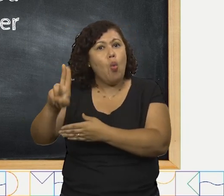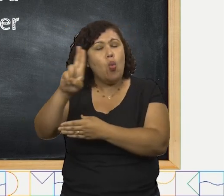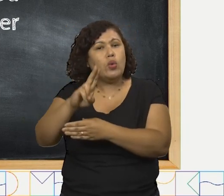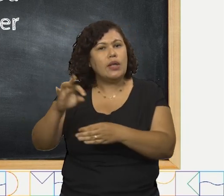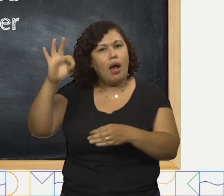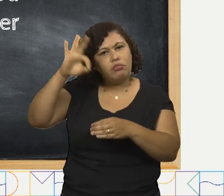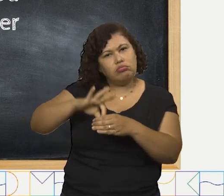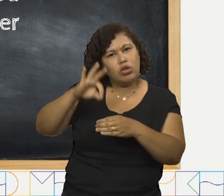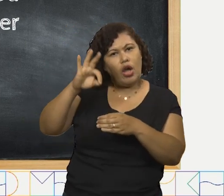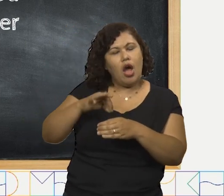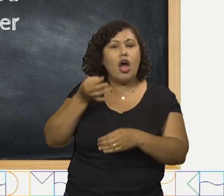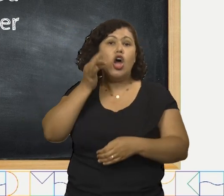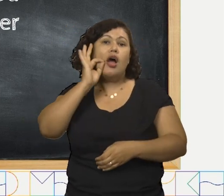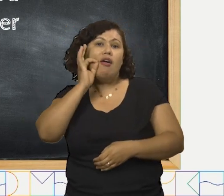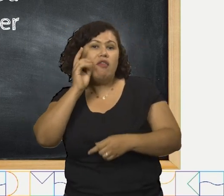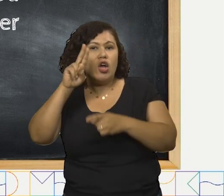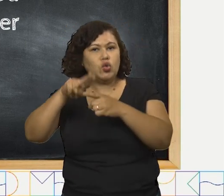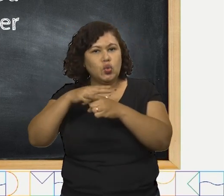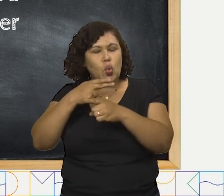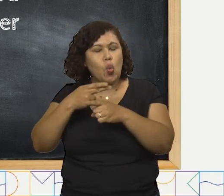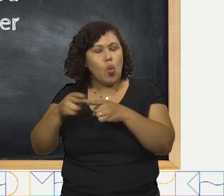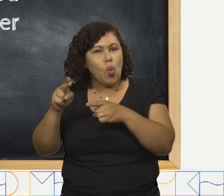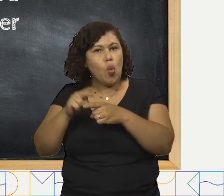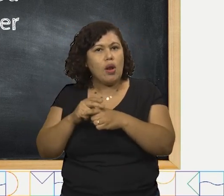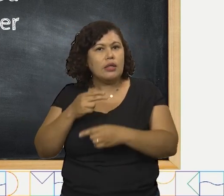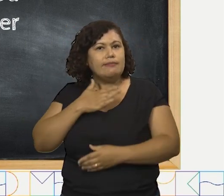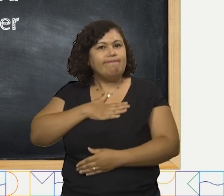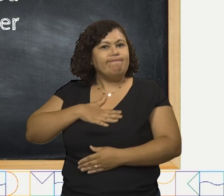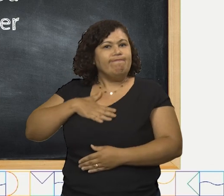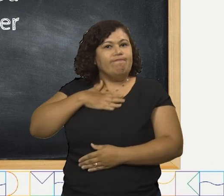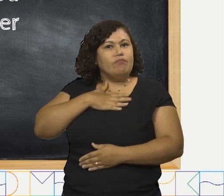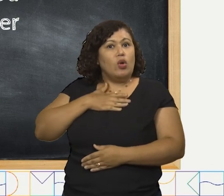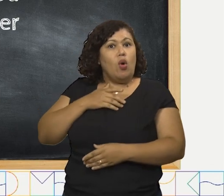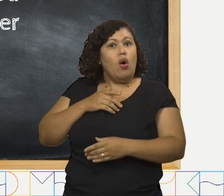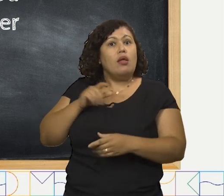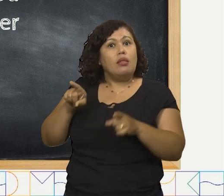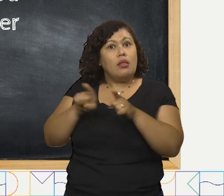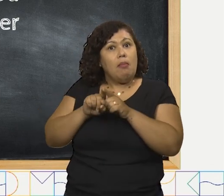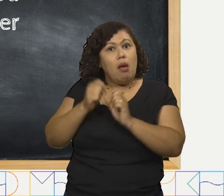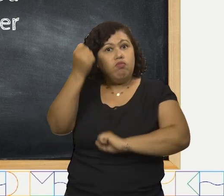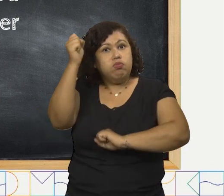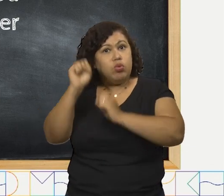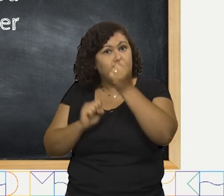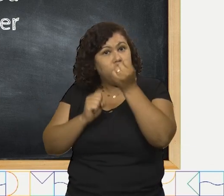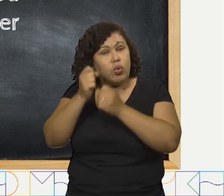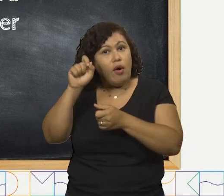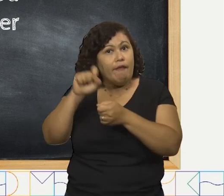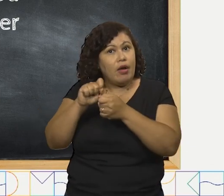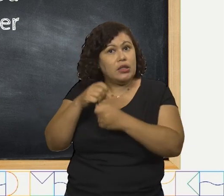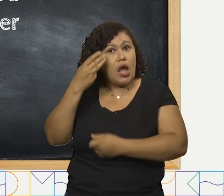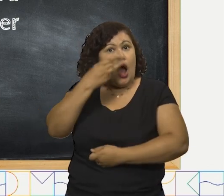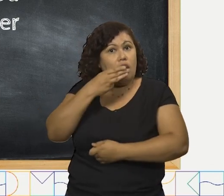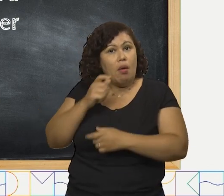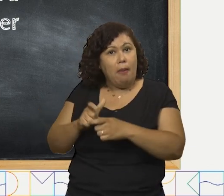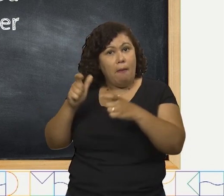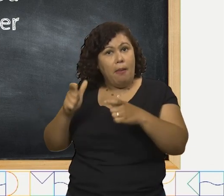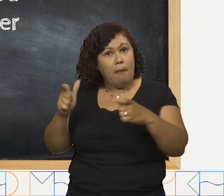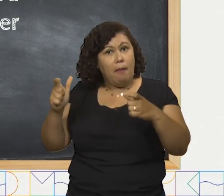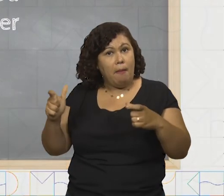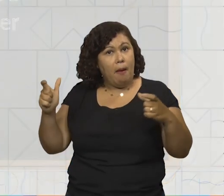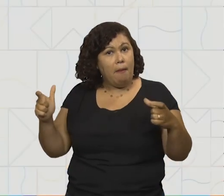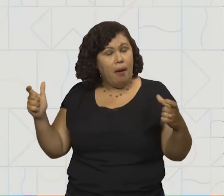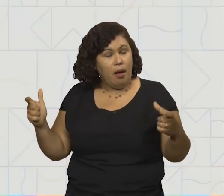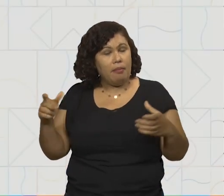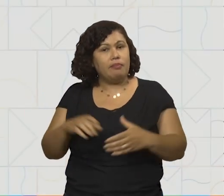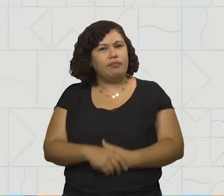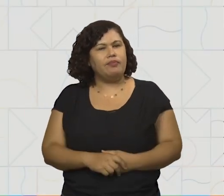produção de açúcar começou a aumentar, pois essas bebidas tinham que ser adoçadas.